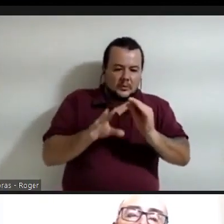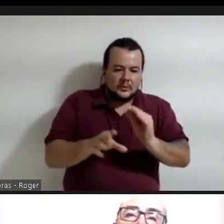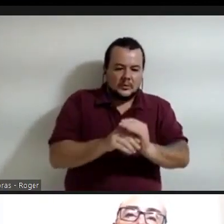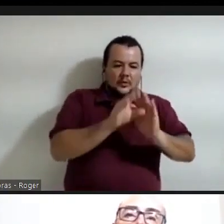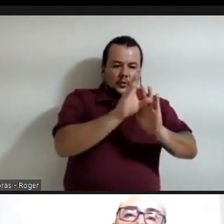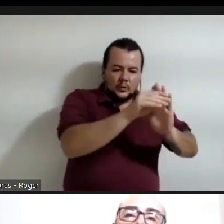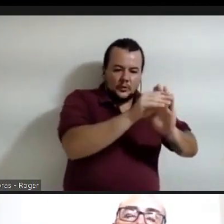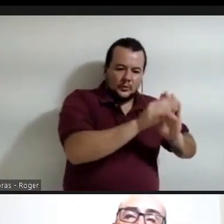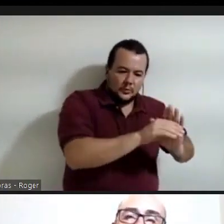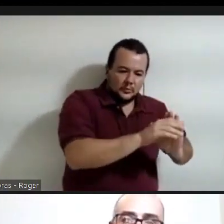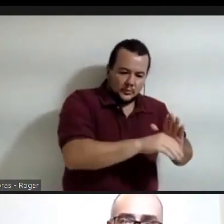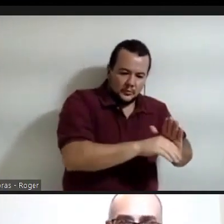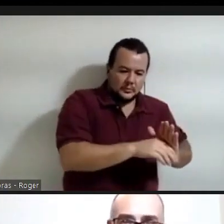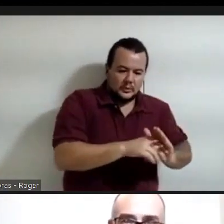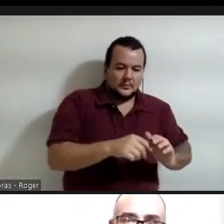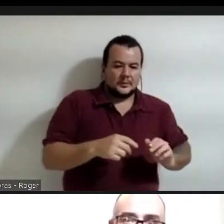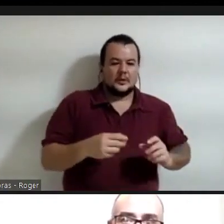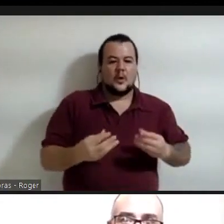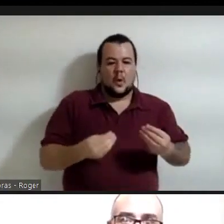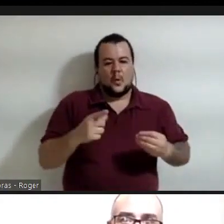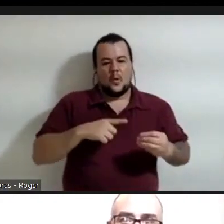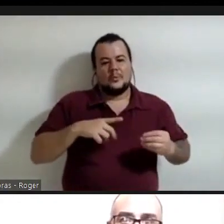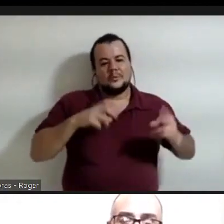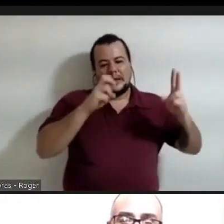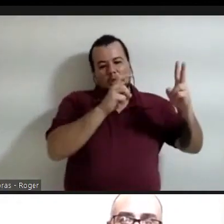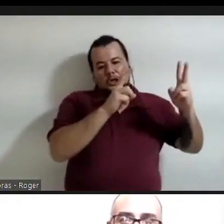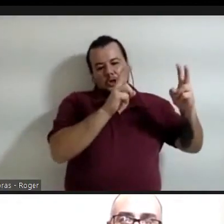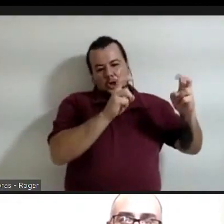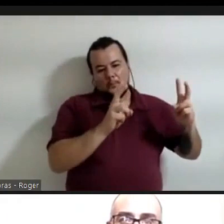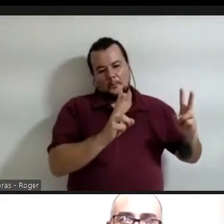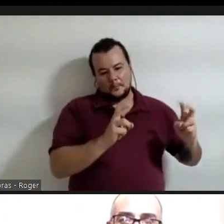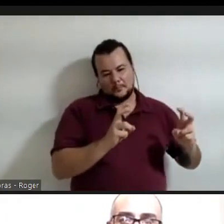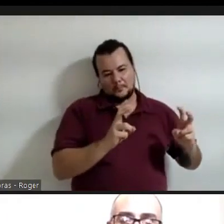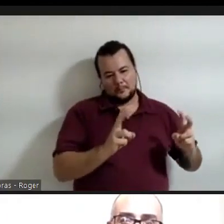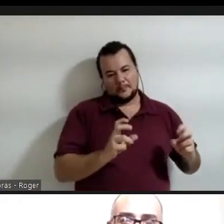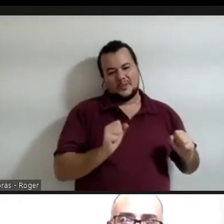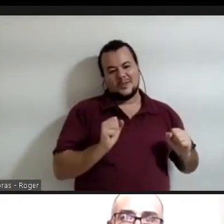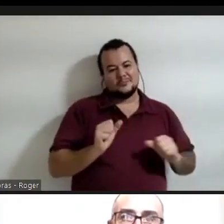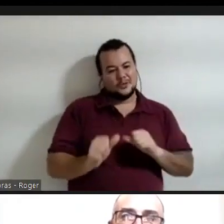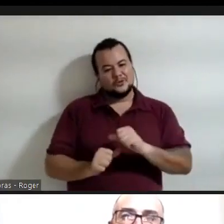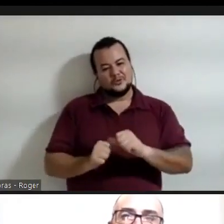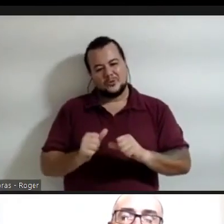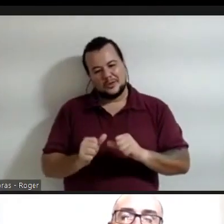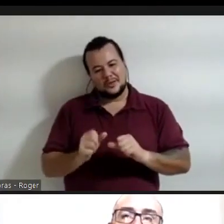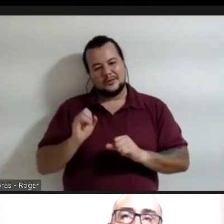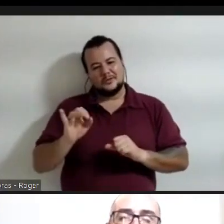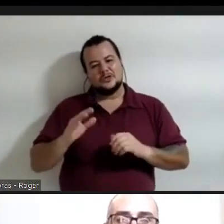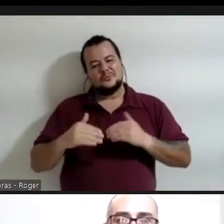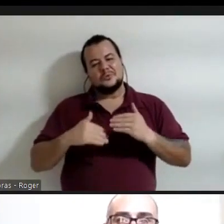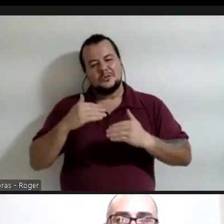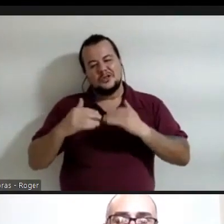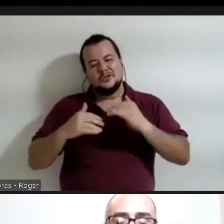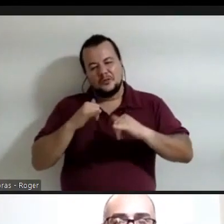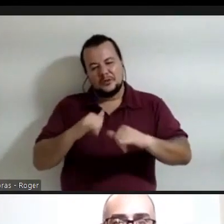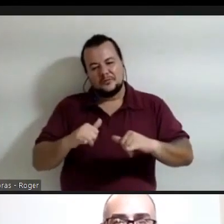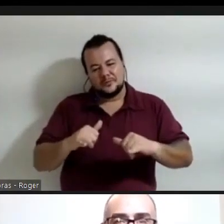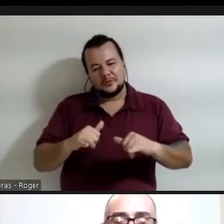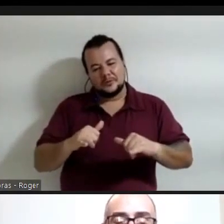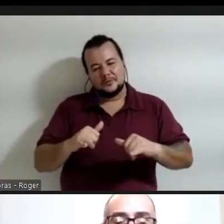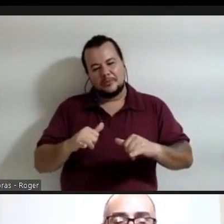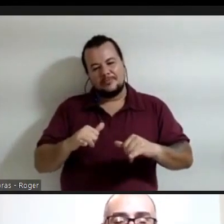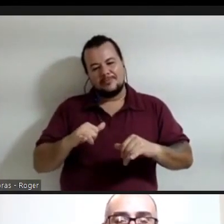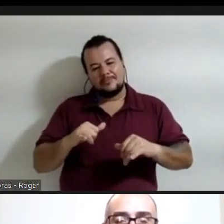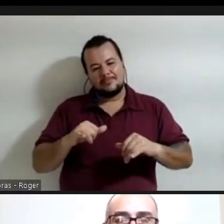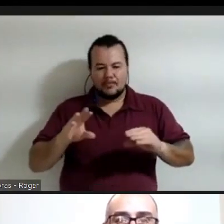tópicos, elas podem mudar a cada oferta, então, se eu preciso agora de desenvolvimento de dados, né? Vai uma eletiva para